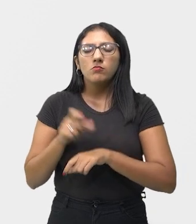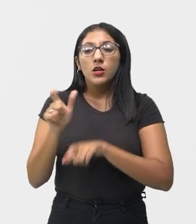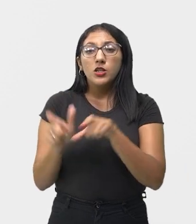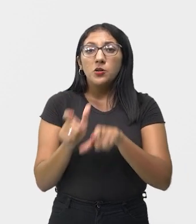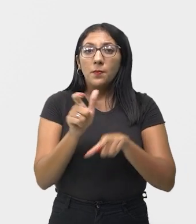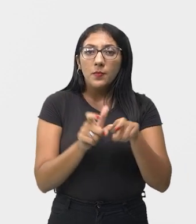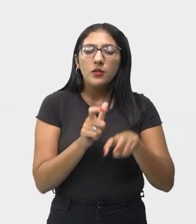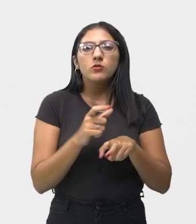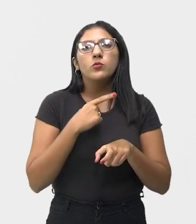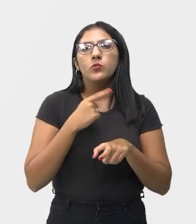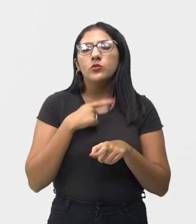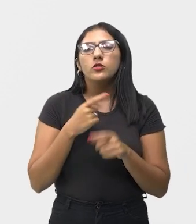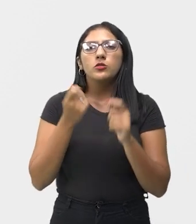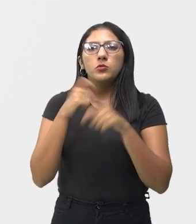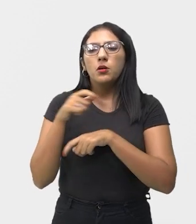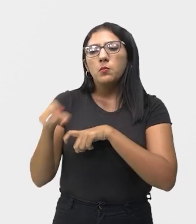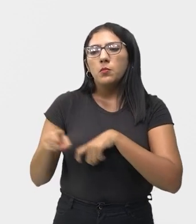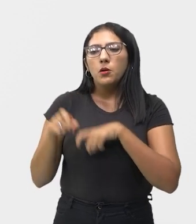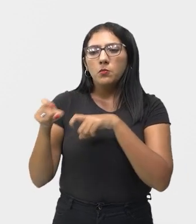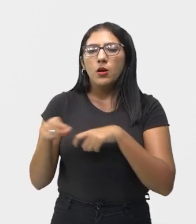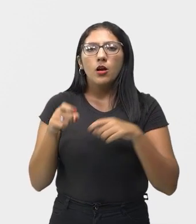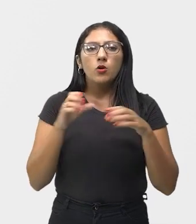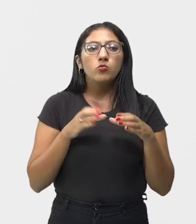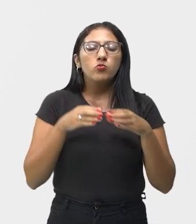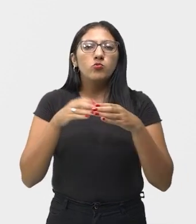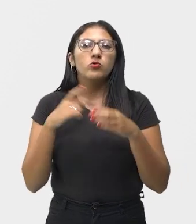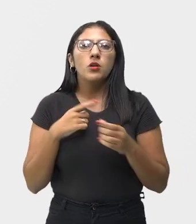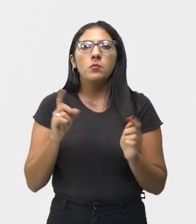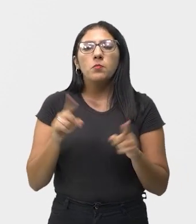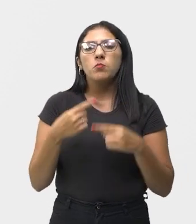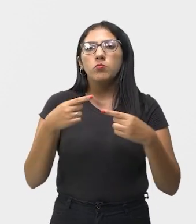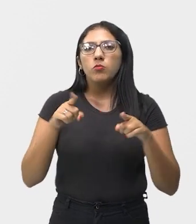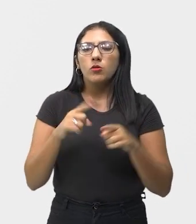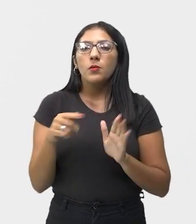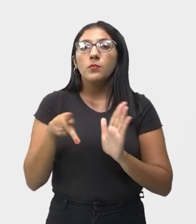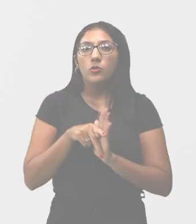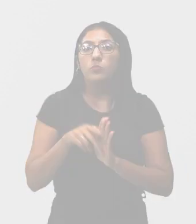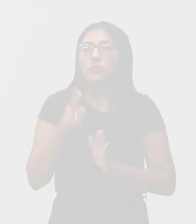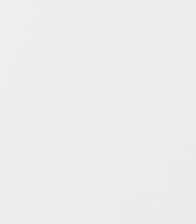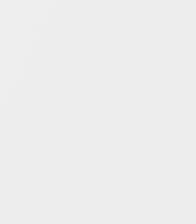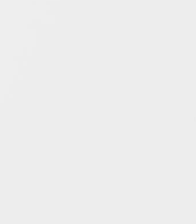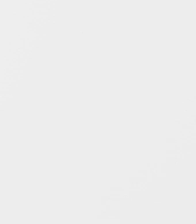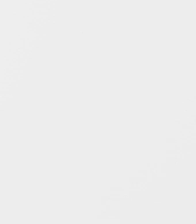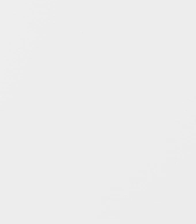trabalhadores entoavam canções coletivas. Vamos ouvir um trechinho?